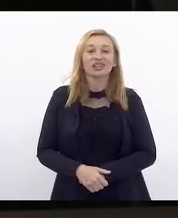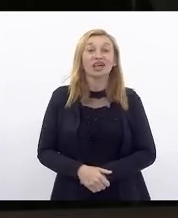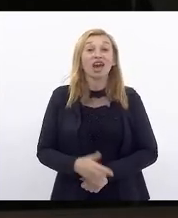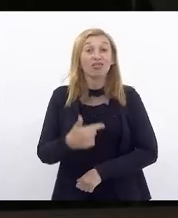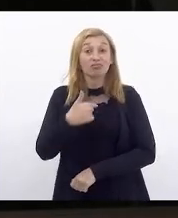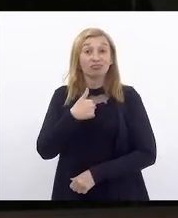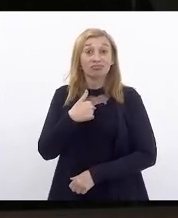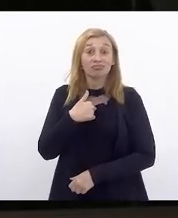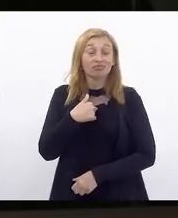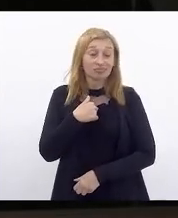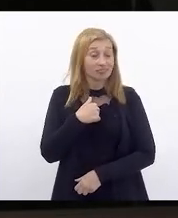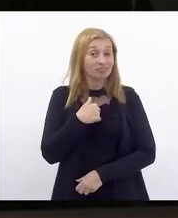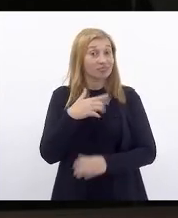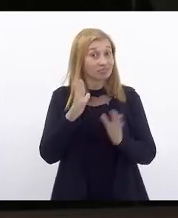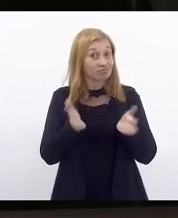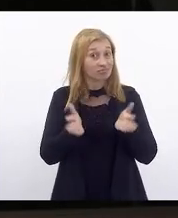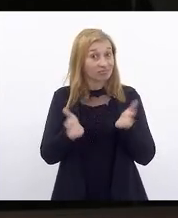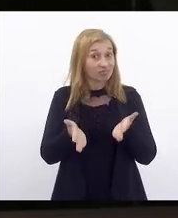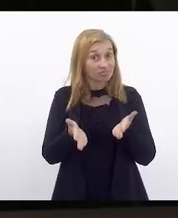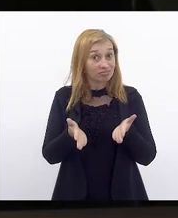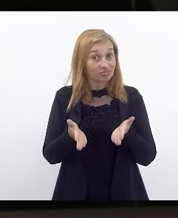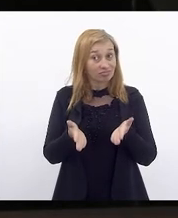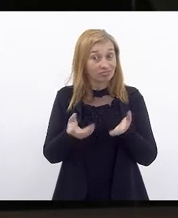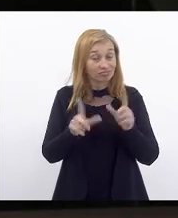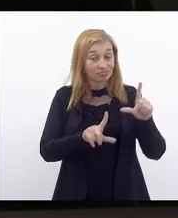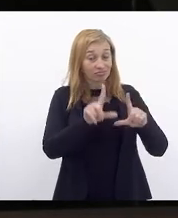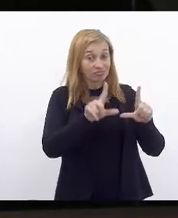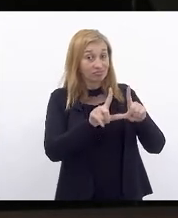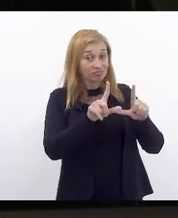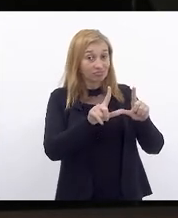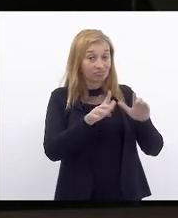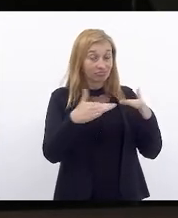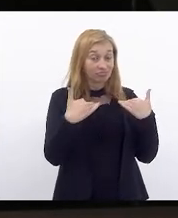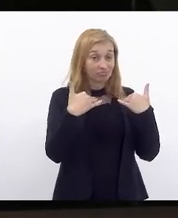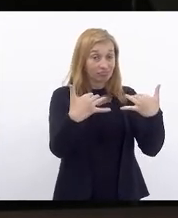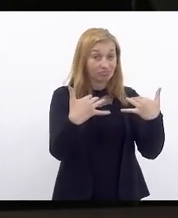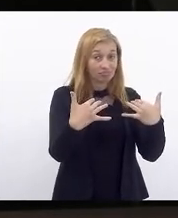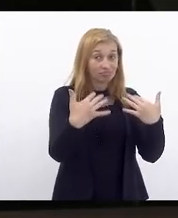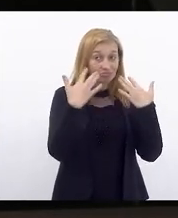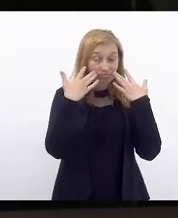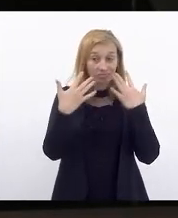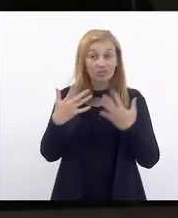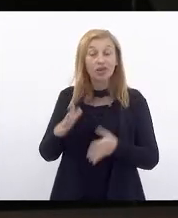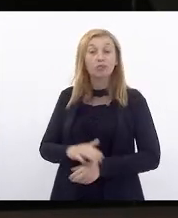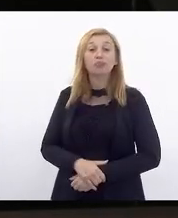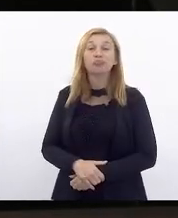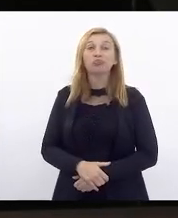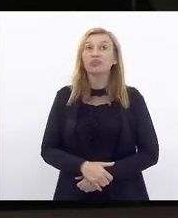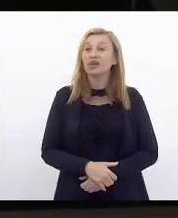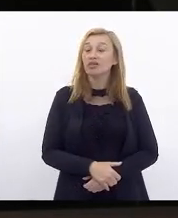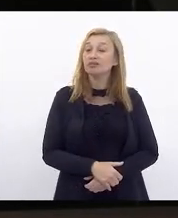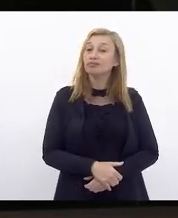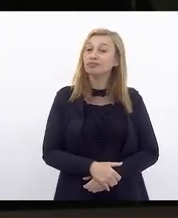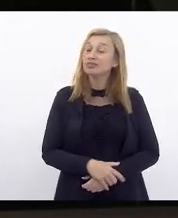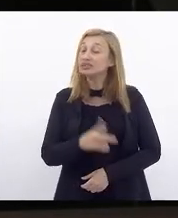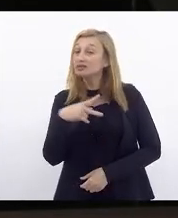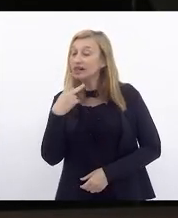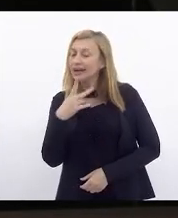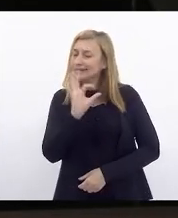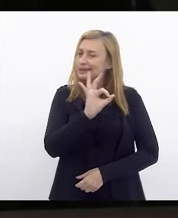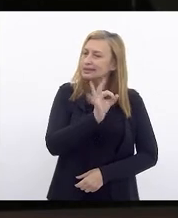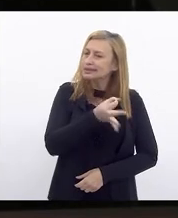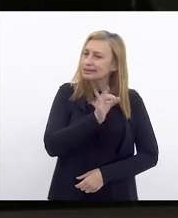Eu, hoje, assisti a audiência pública que tratava